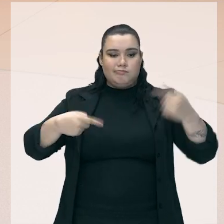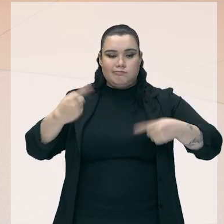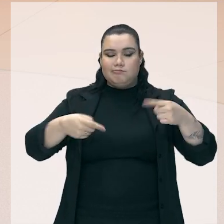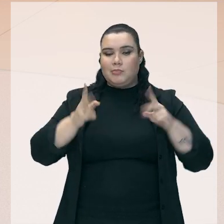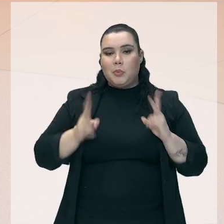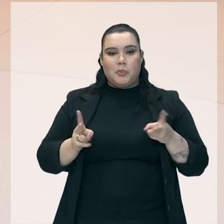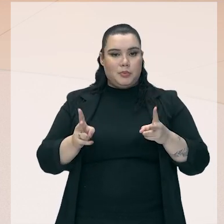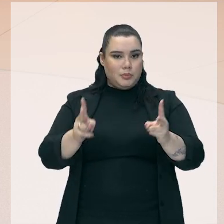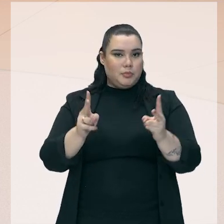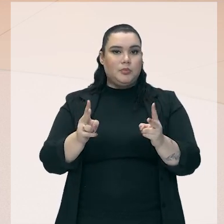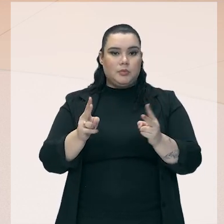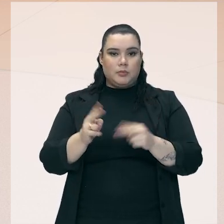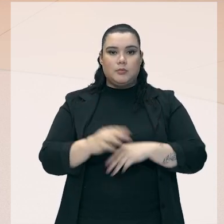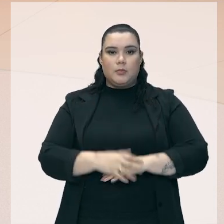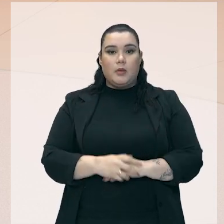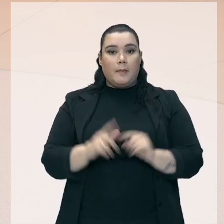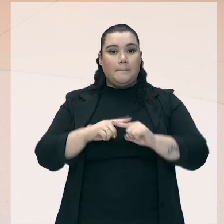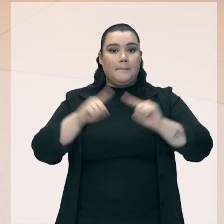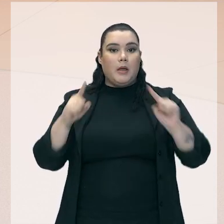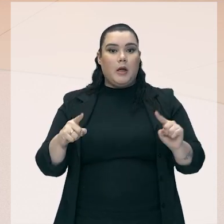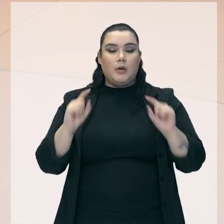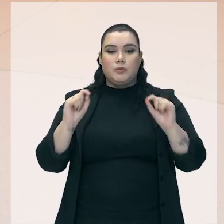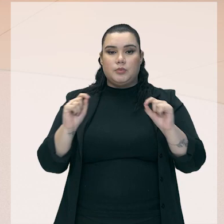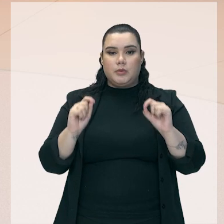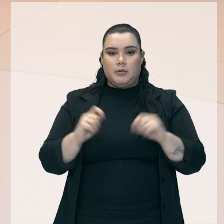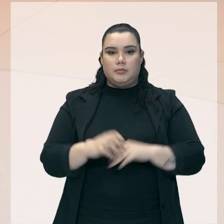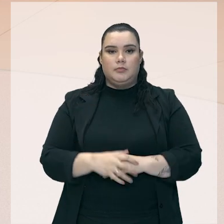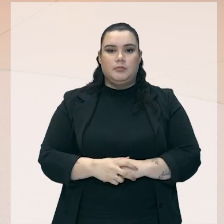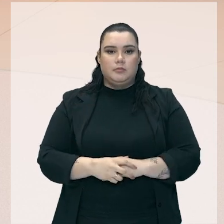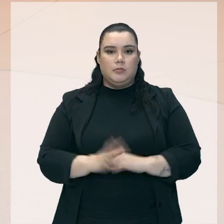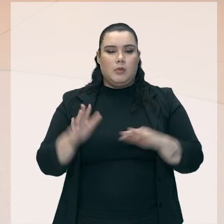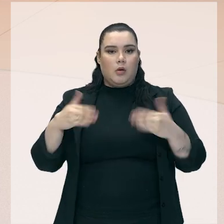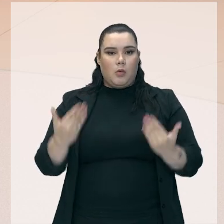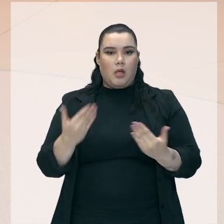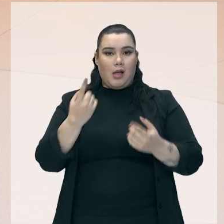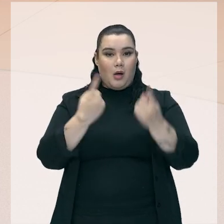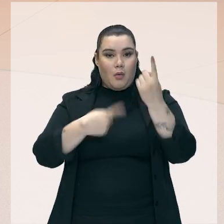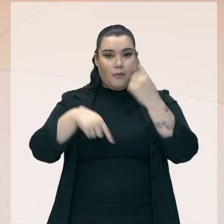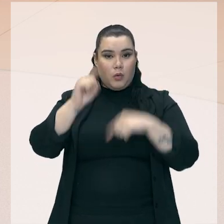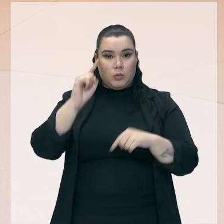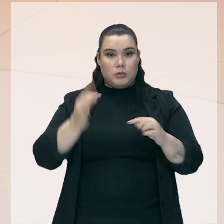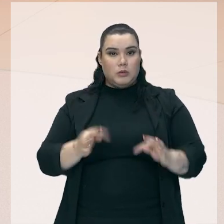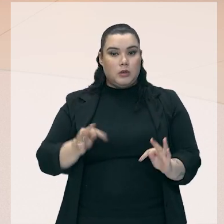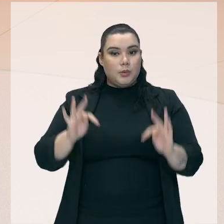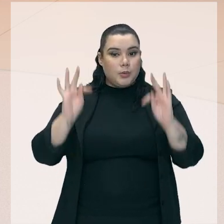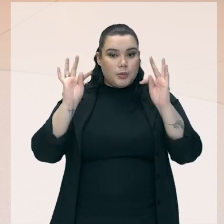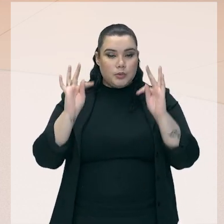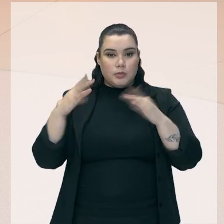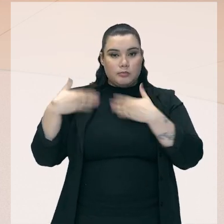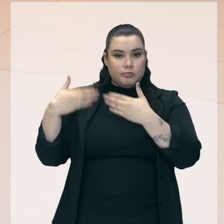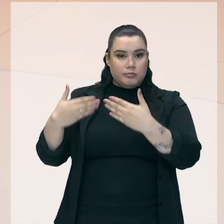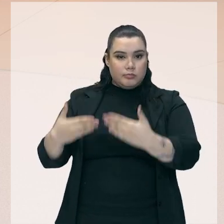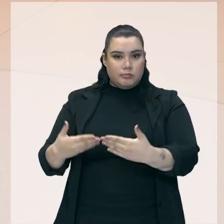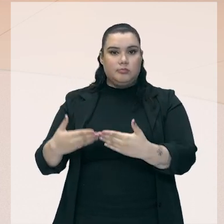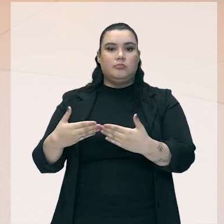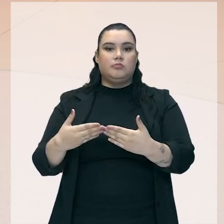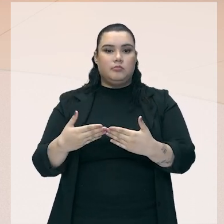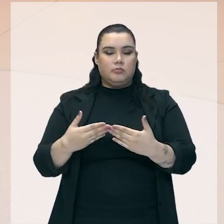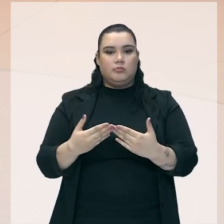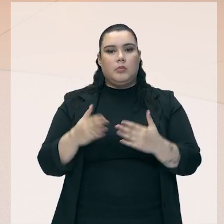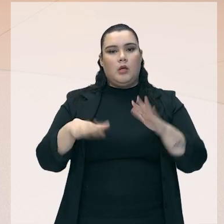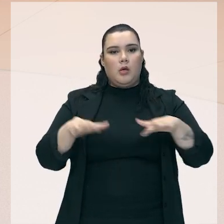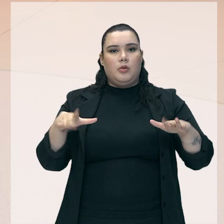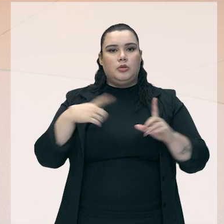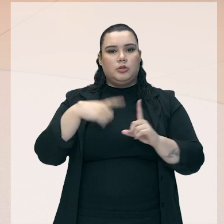está acontecendo, mas a verdade é que, ao longo da evolução, né, das tecnologias de geral, certos tipos de